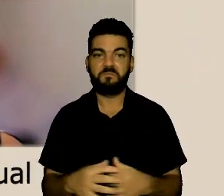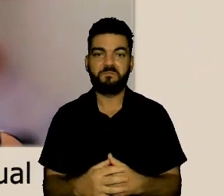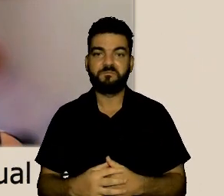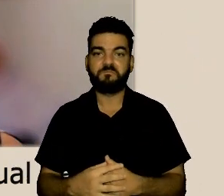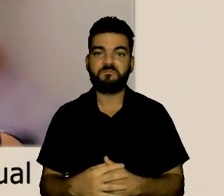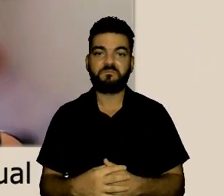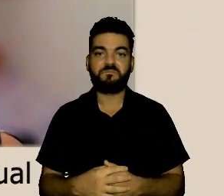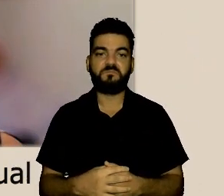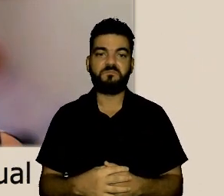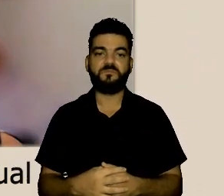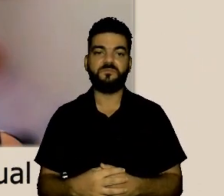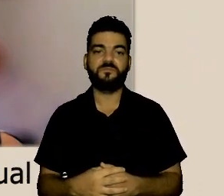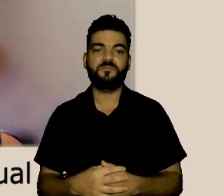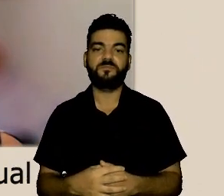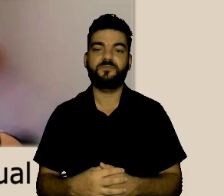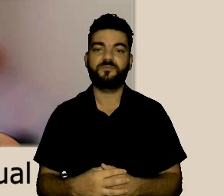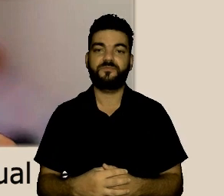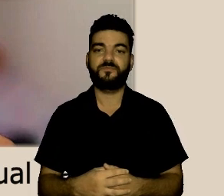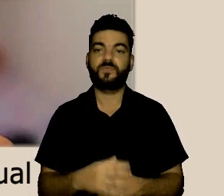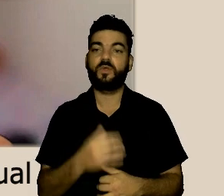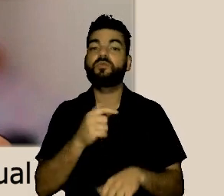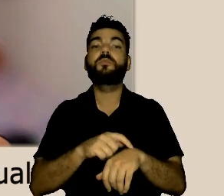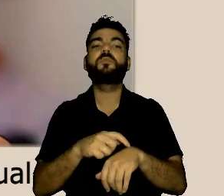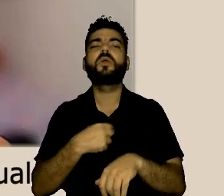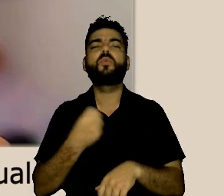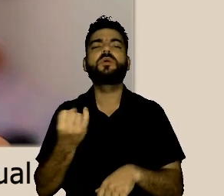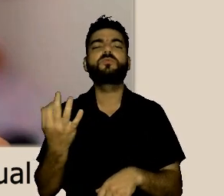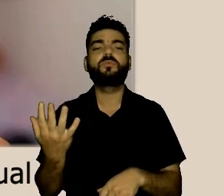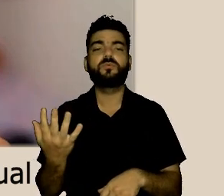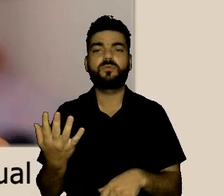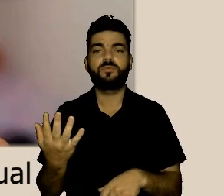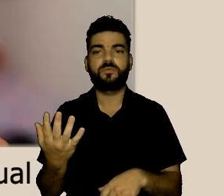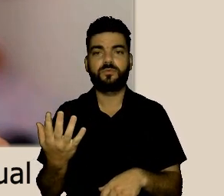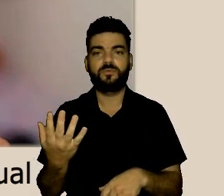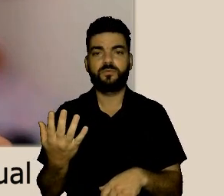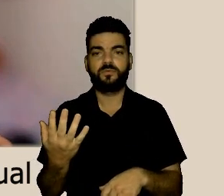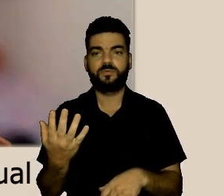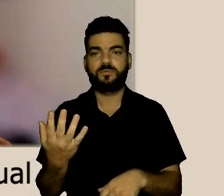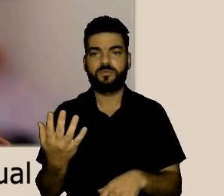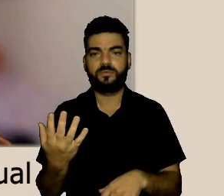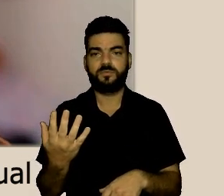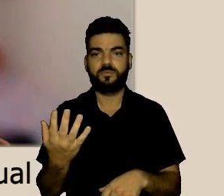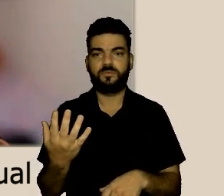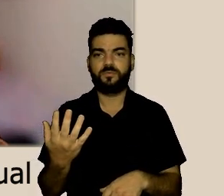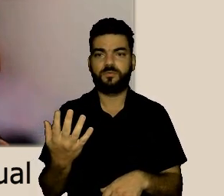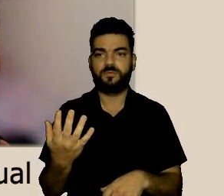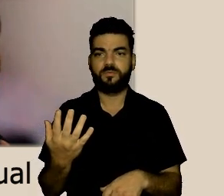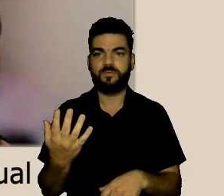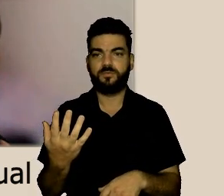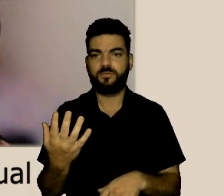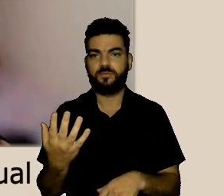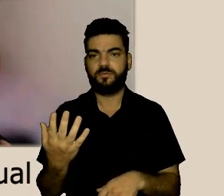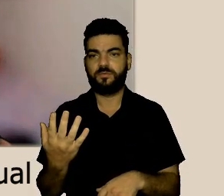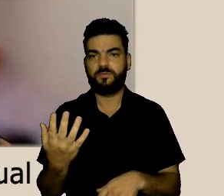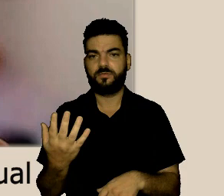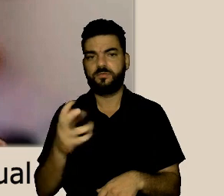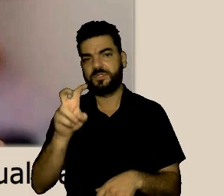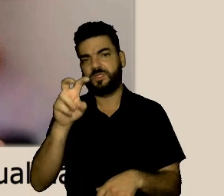prestação de serviço público então é tem mais quanto tempo Inês?